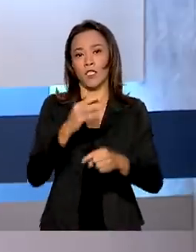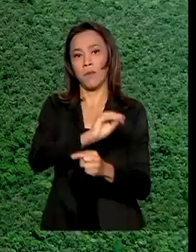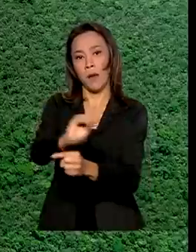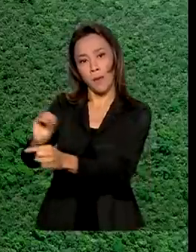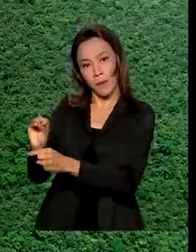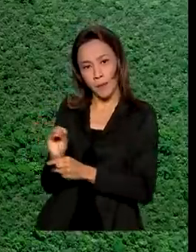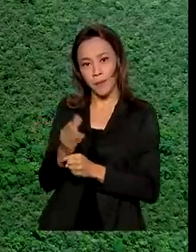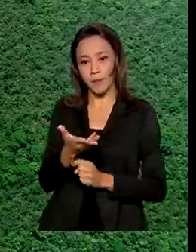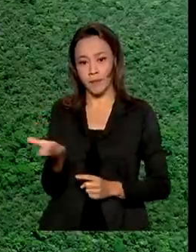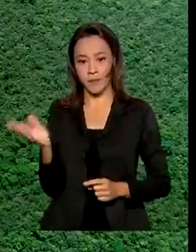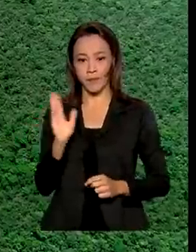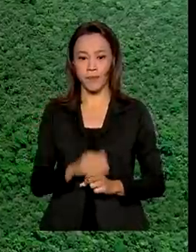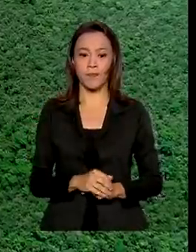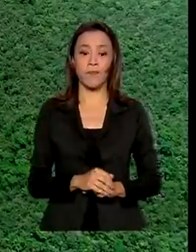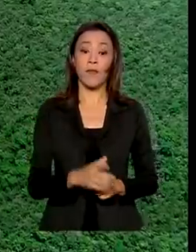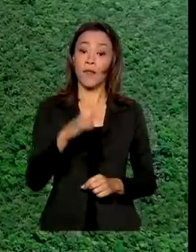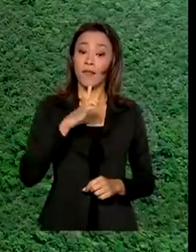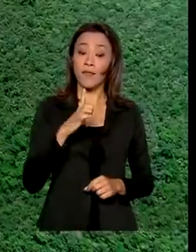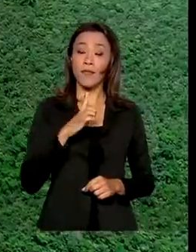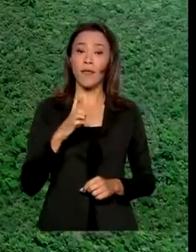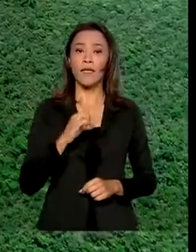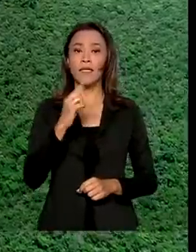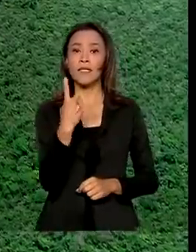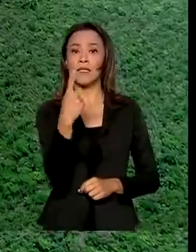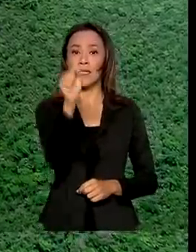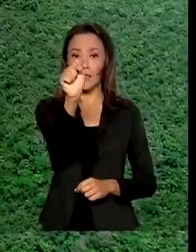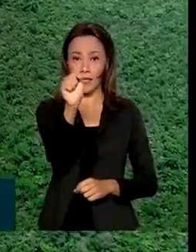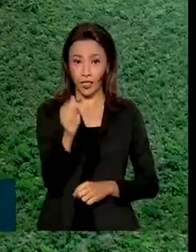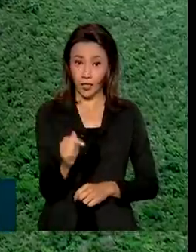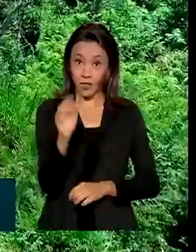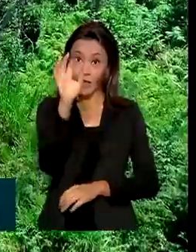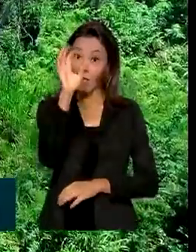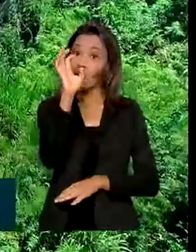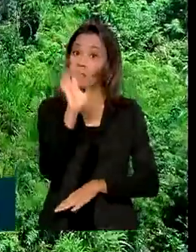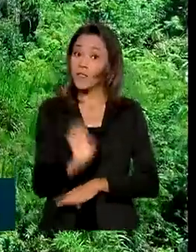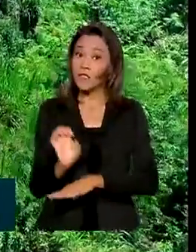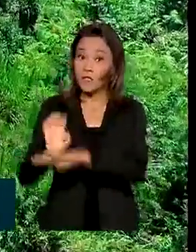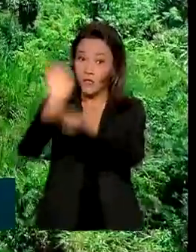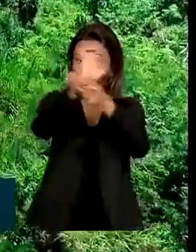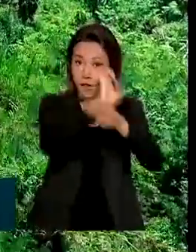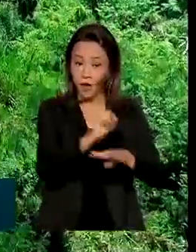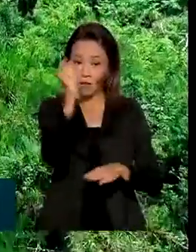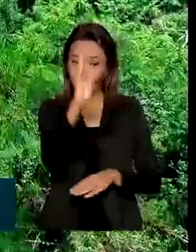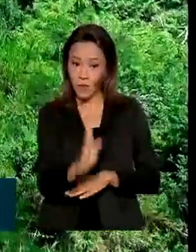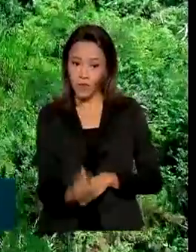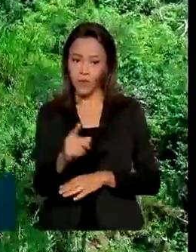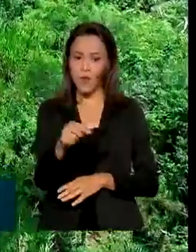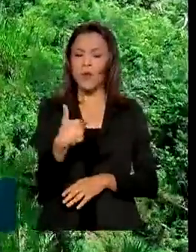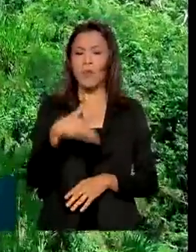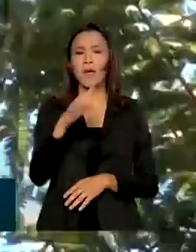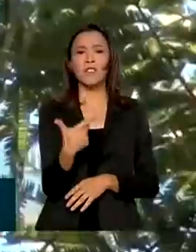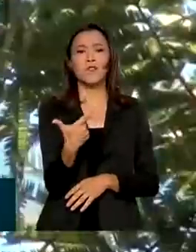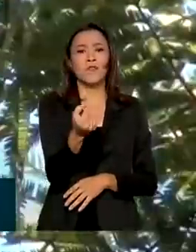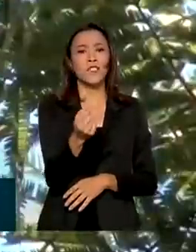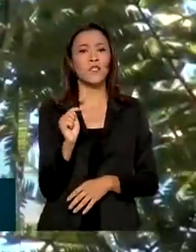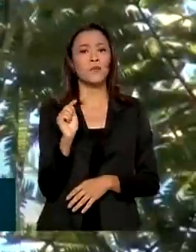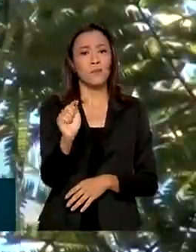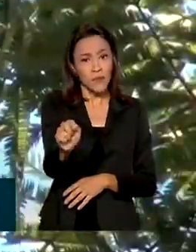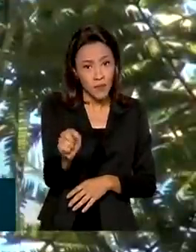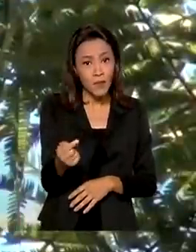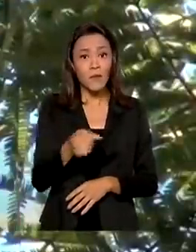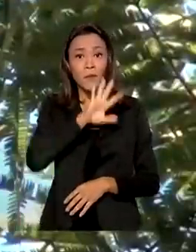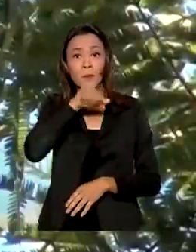Ela está presente em 17 estados brasileiros, concentra 20 mil espécies vegetais e